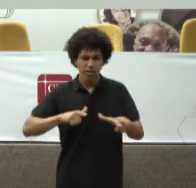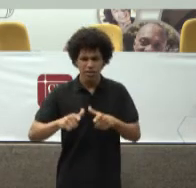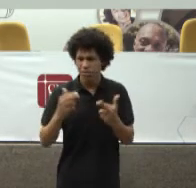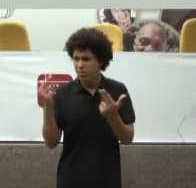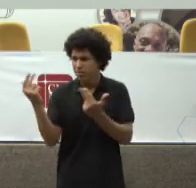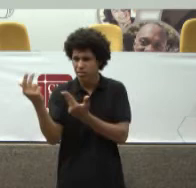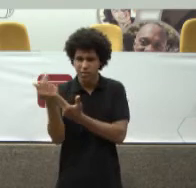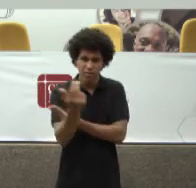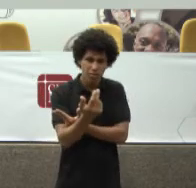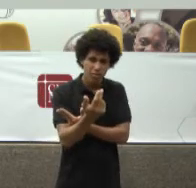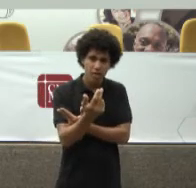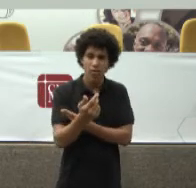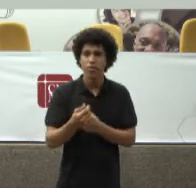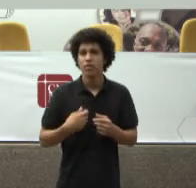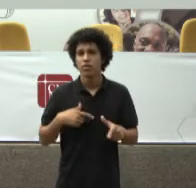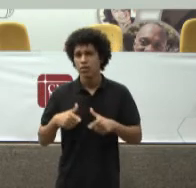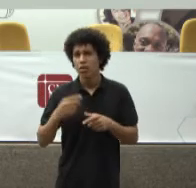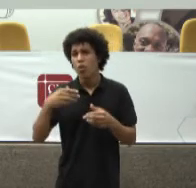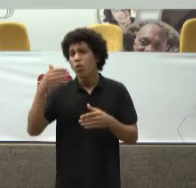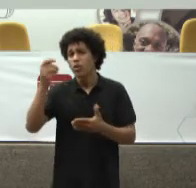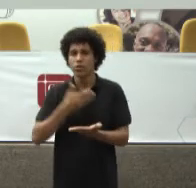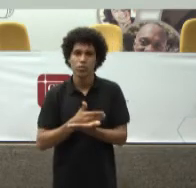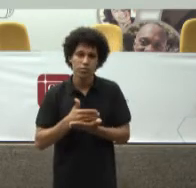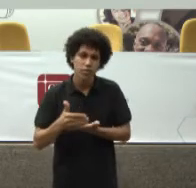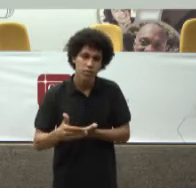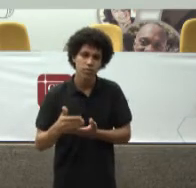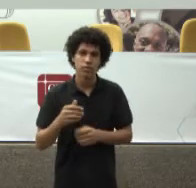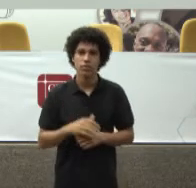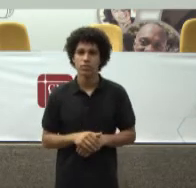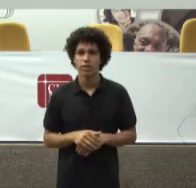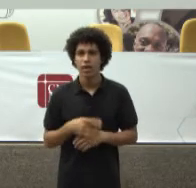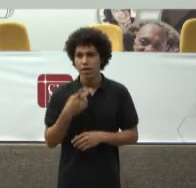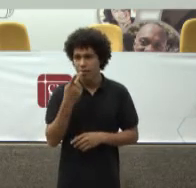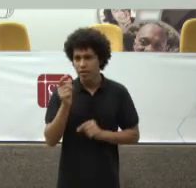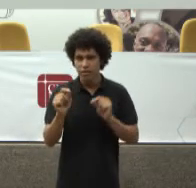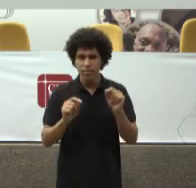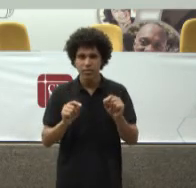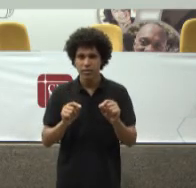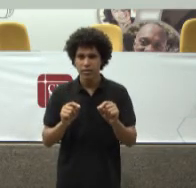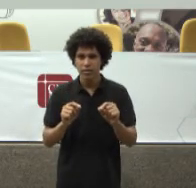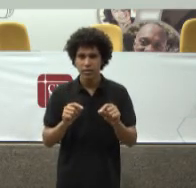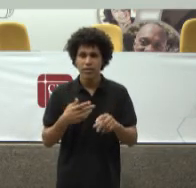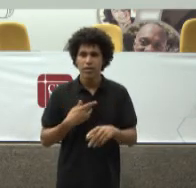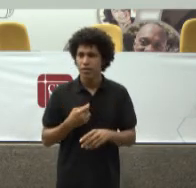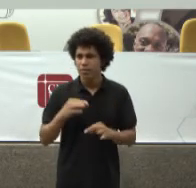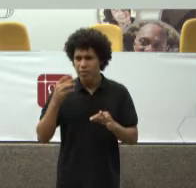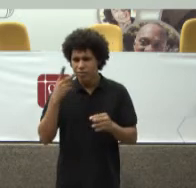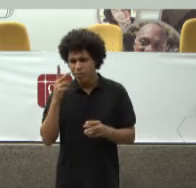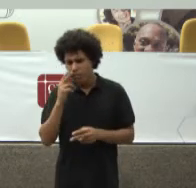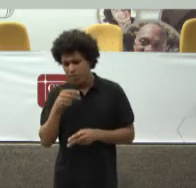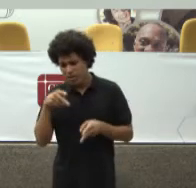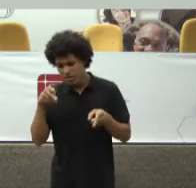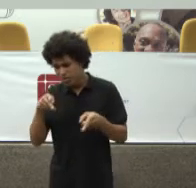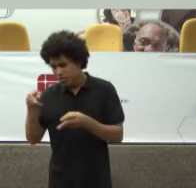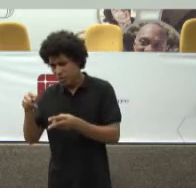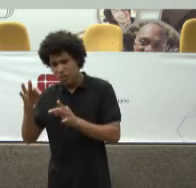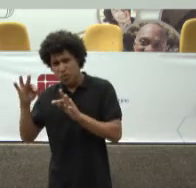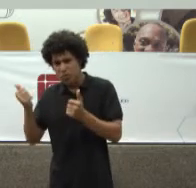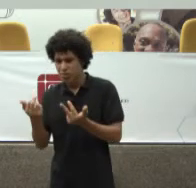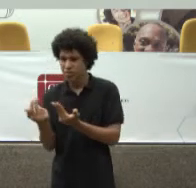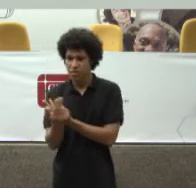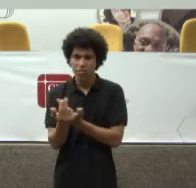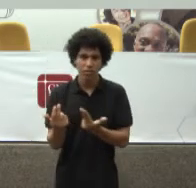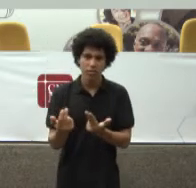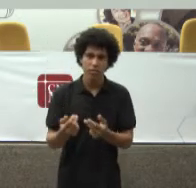igual Trabalharam Desde a década De 40 Fazendo pareceres Em todos os processos Que lhe chegam Às mãos Os